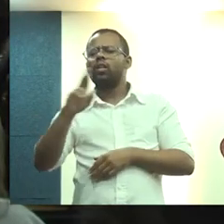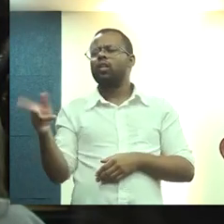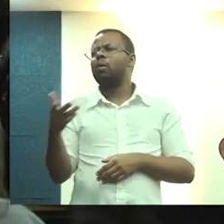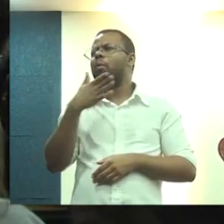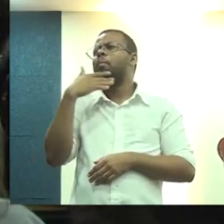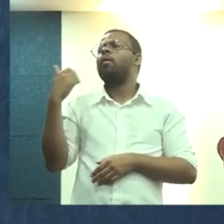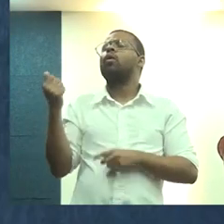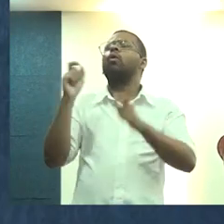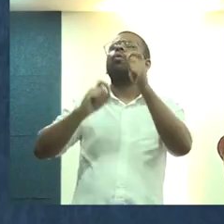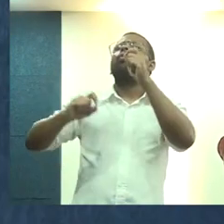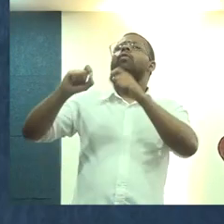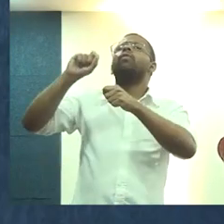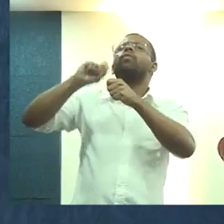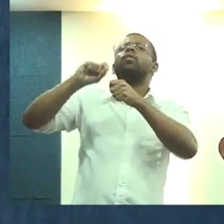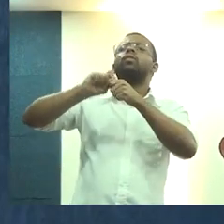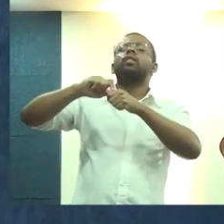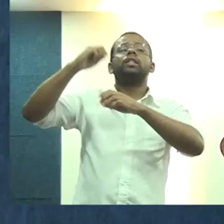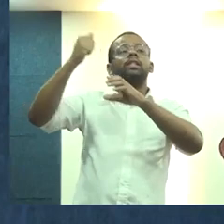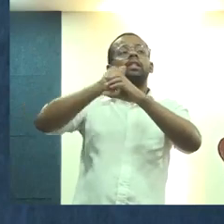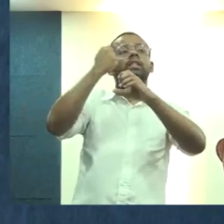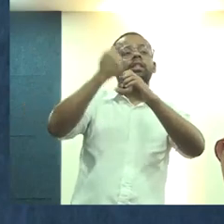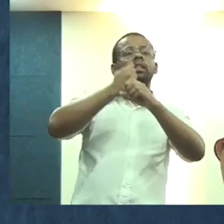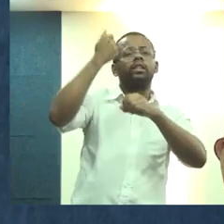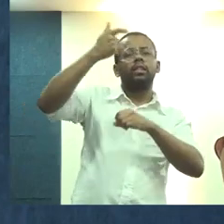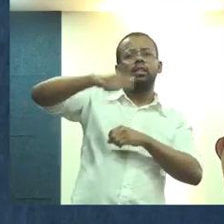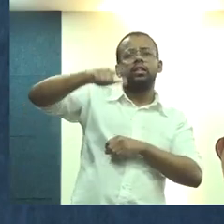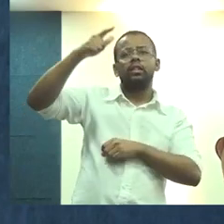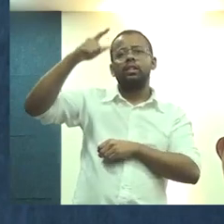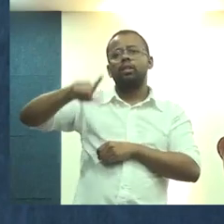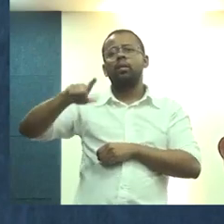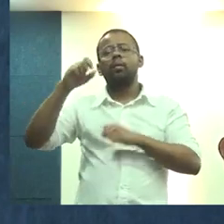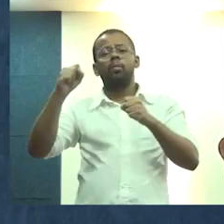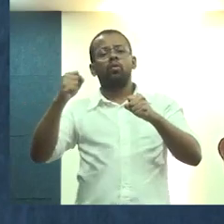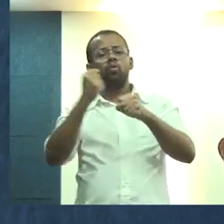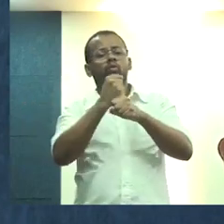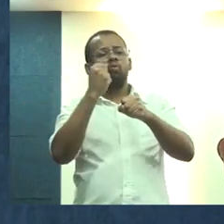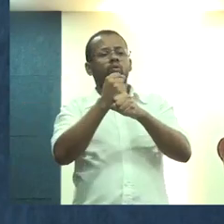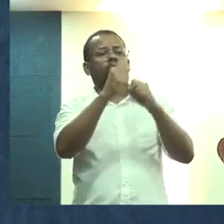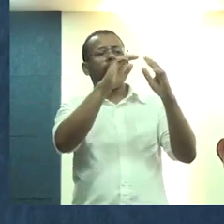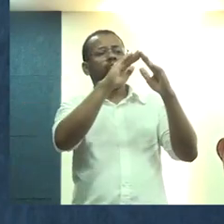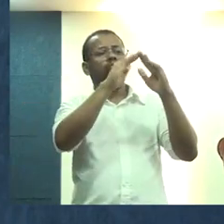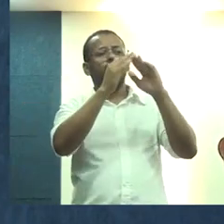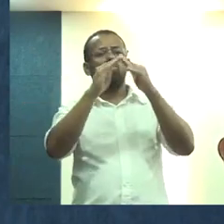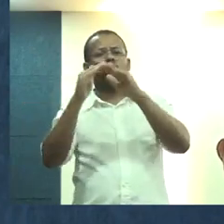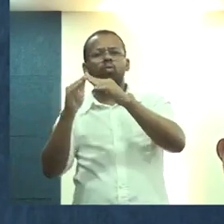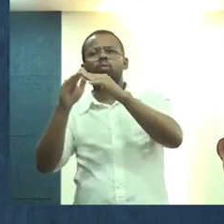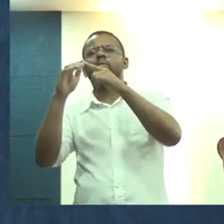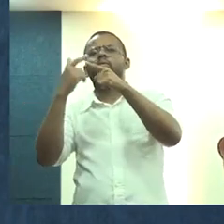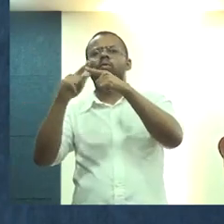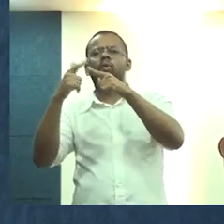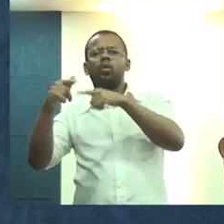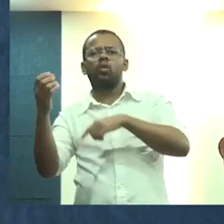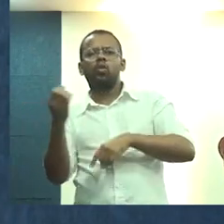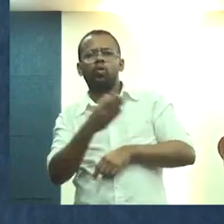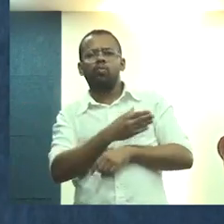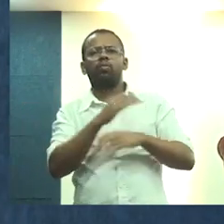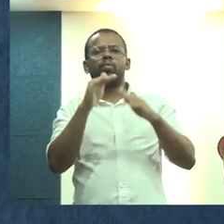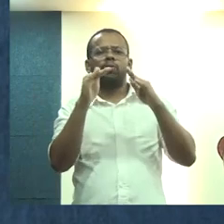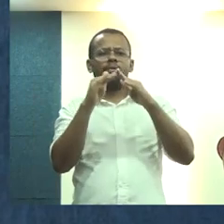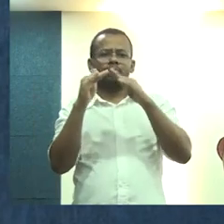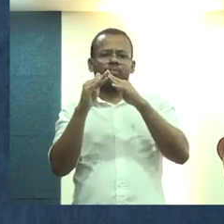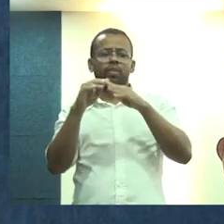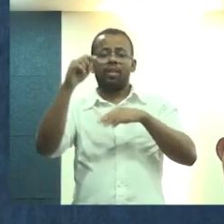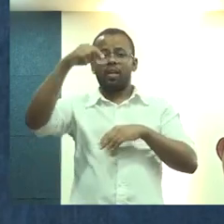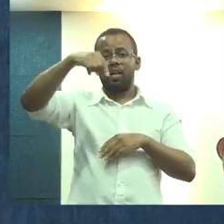melhora, a gente... Essa reforma, ela passa a ser reconstrução de moradia, déficit de nova moradia.